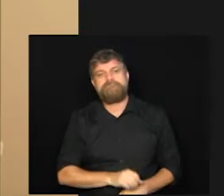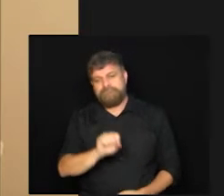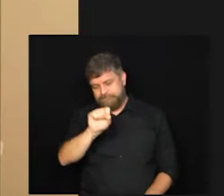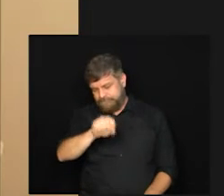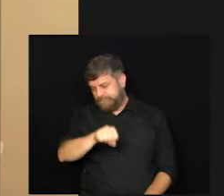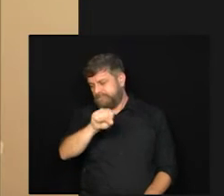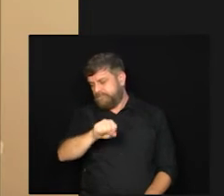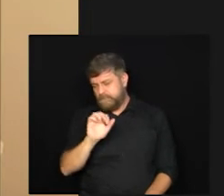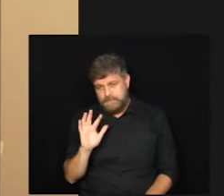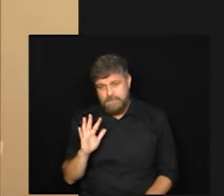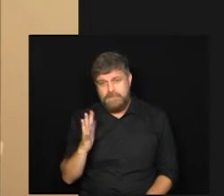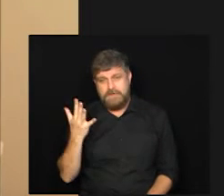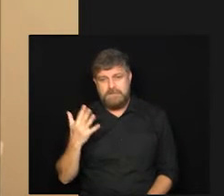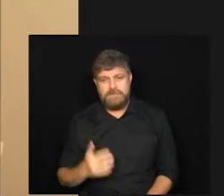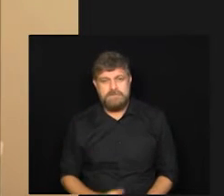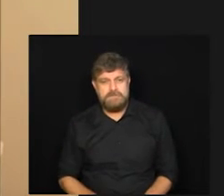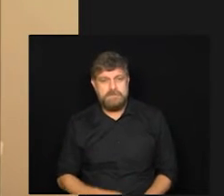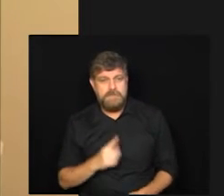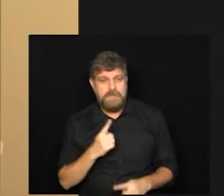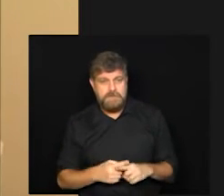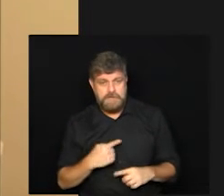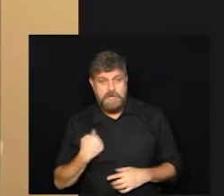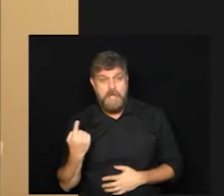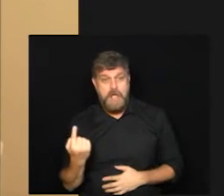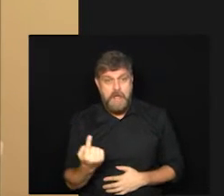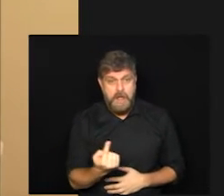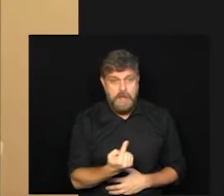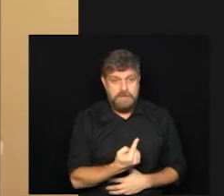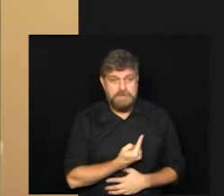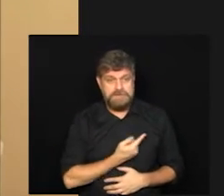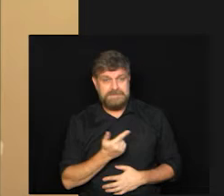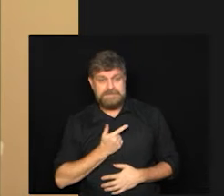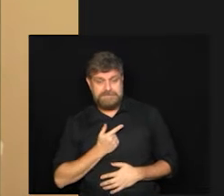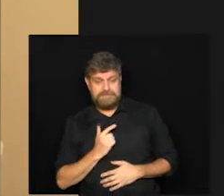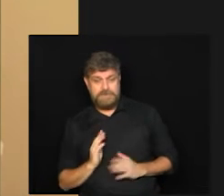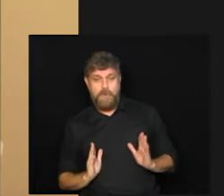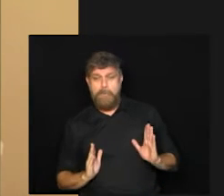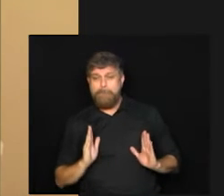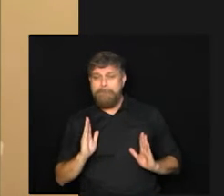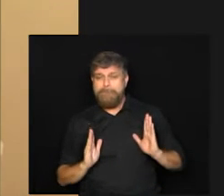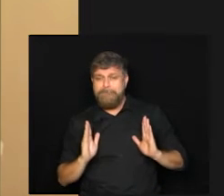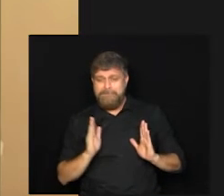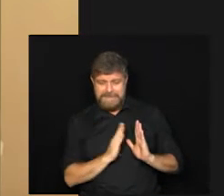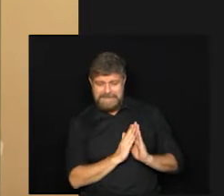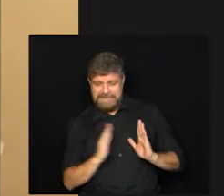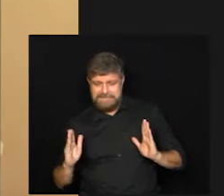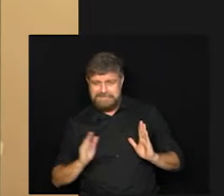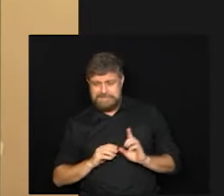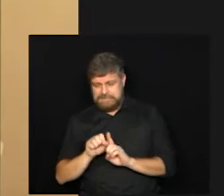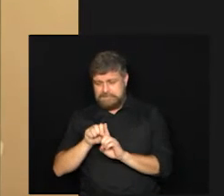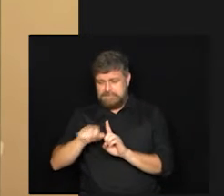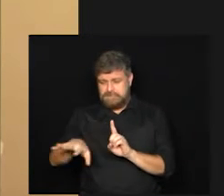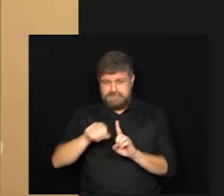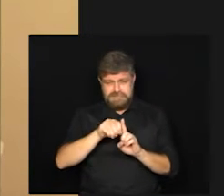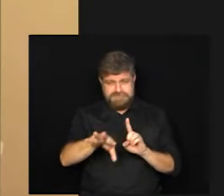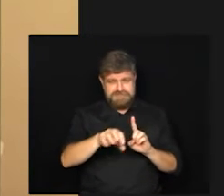esperado porque nós estamos passando para um momento de transmissão